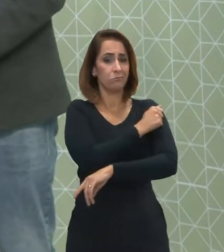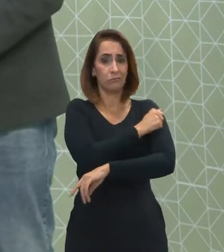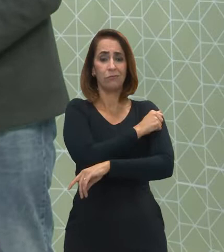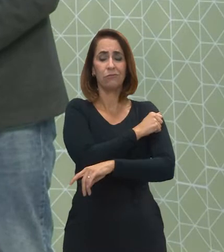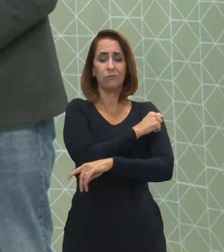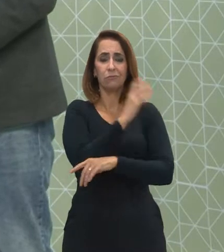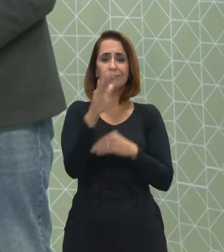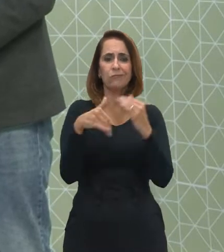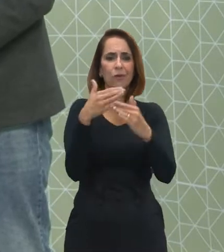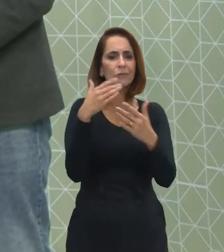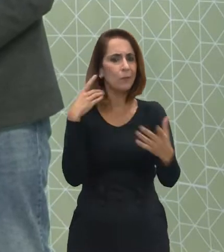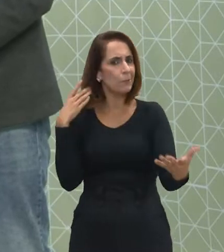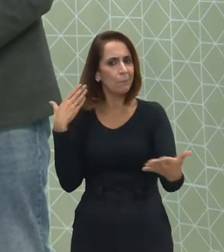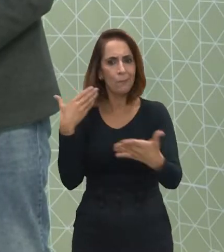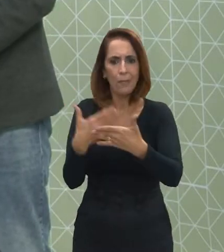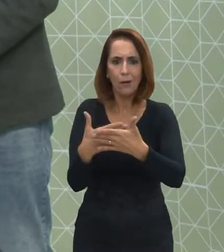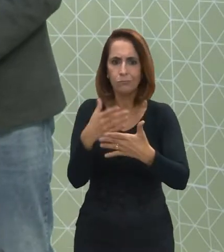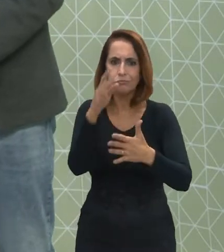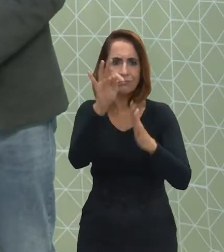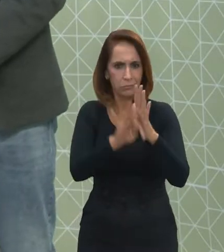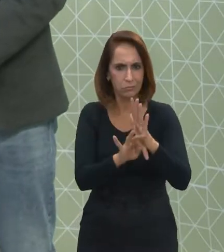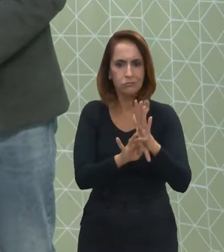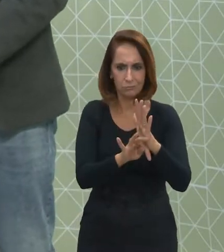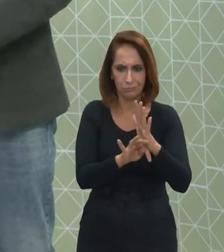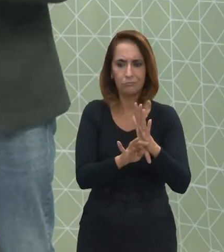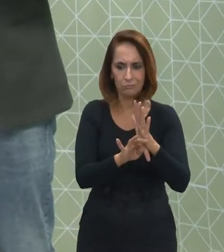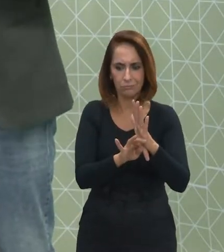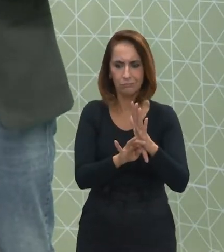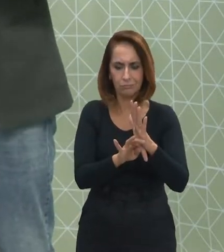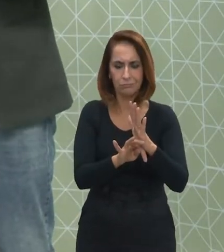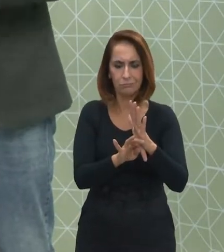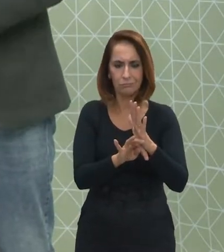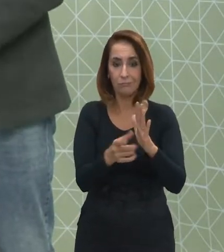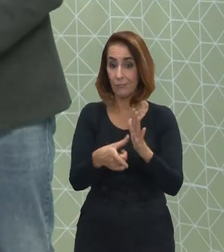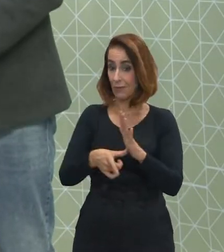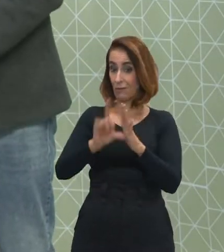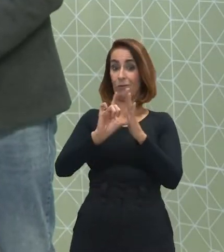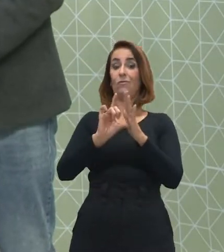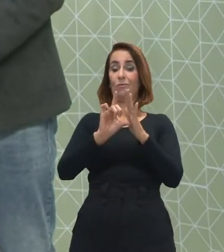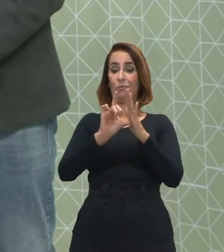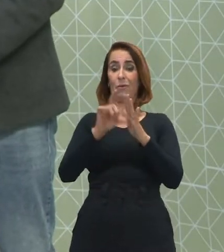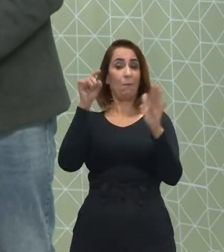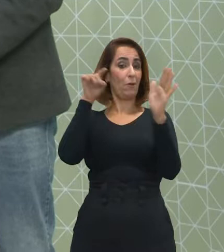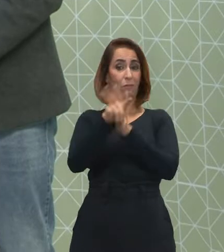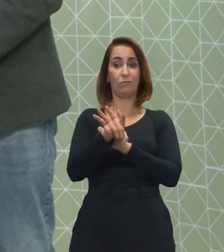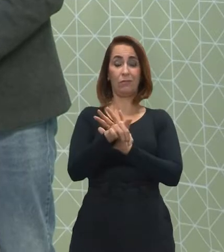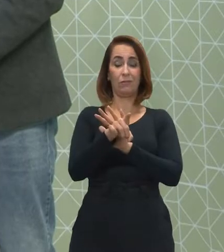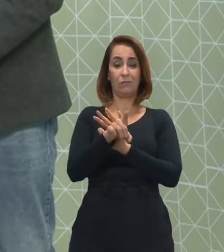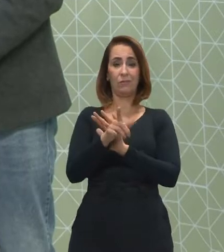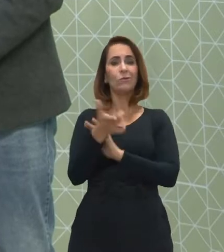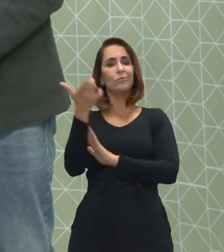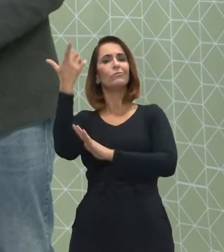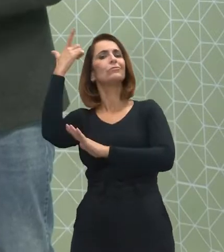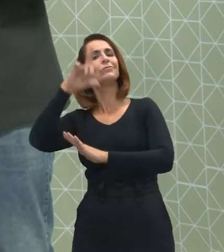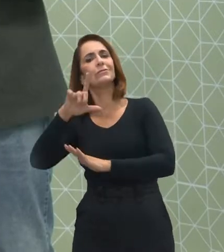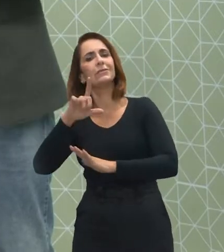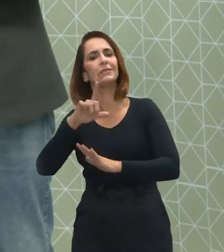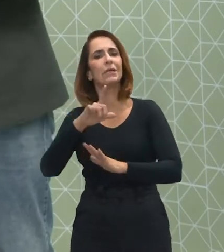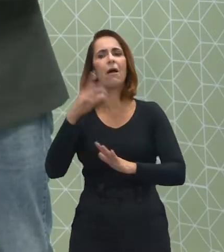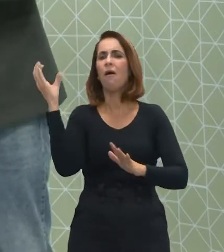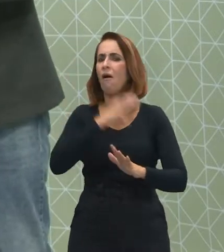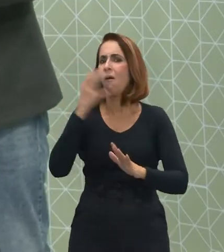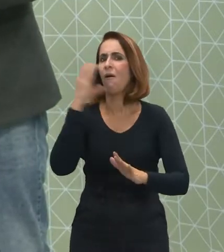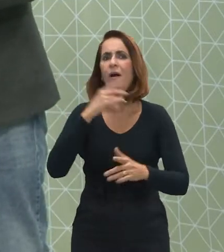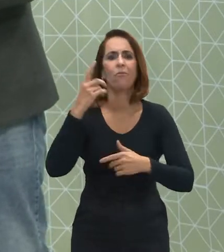ao se deparar com um texto anterior à pergunta, ele consiga mais